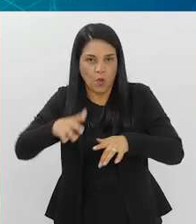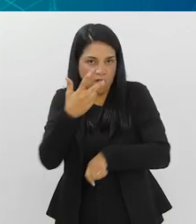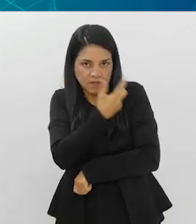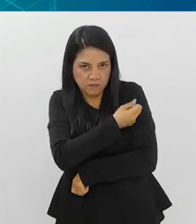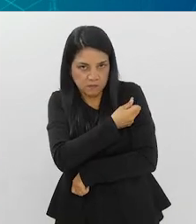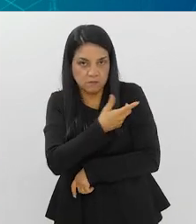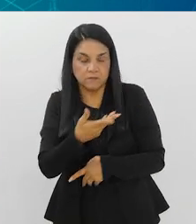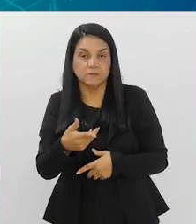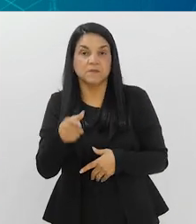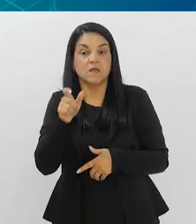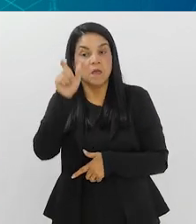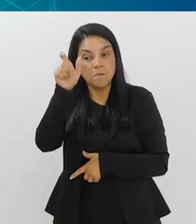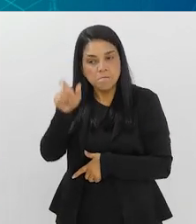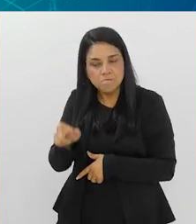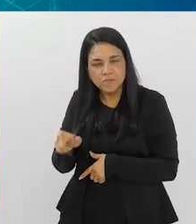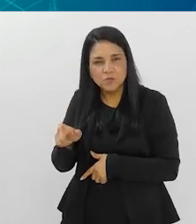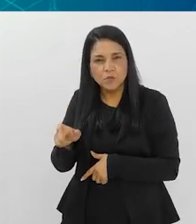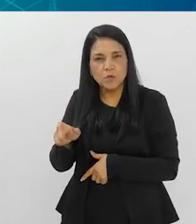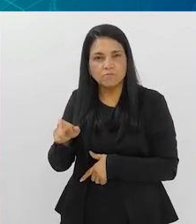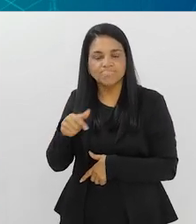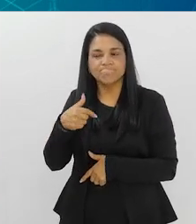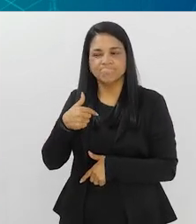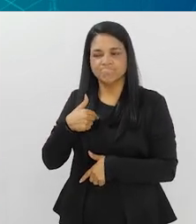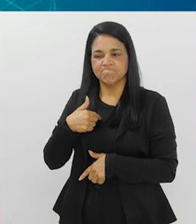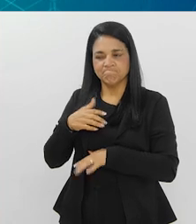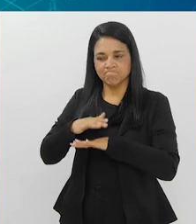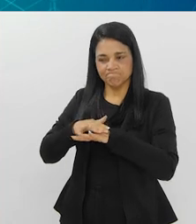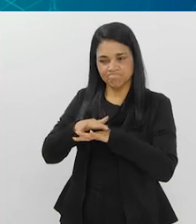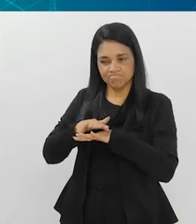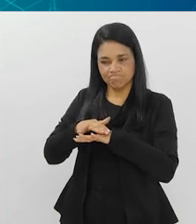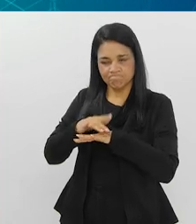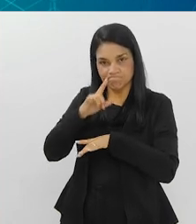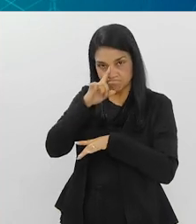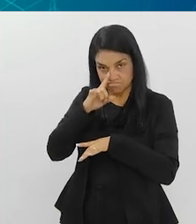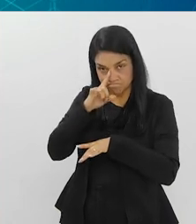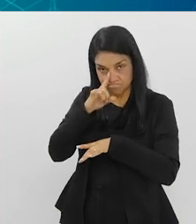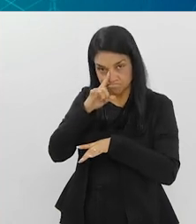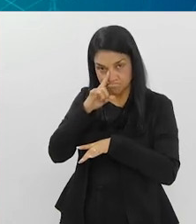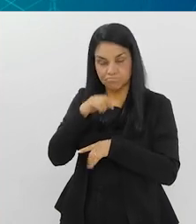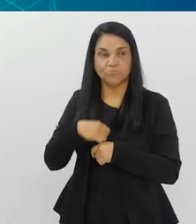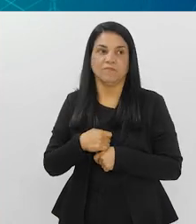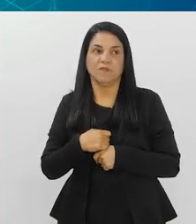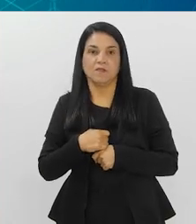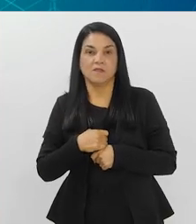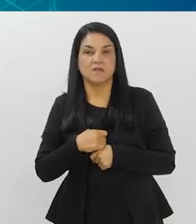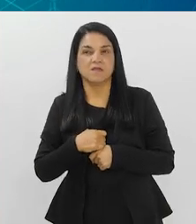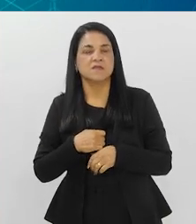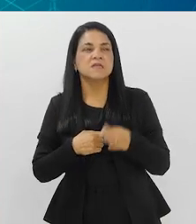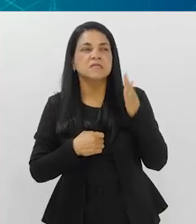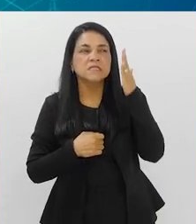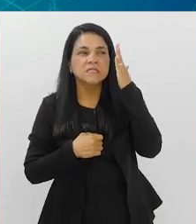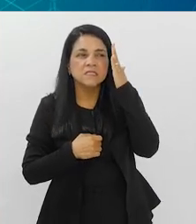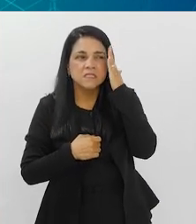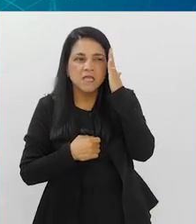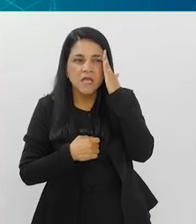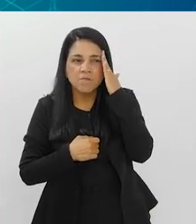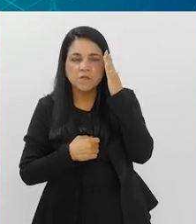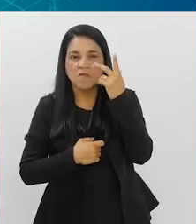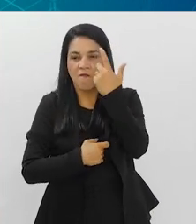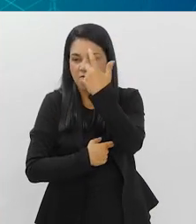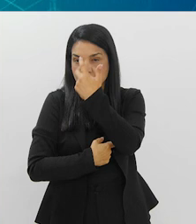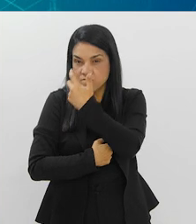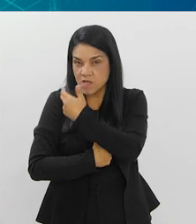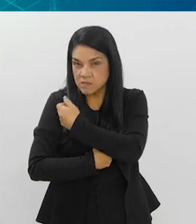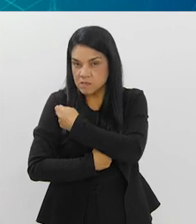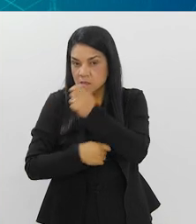se a pessoa se vê no risco para aquela doença e sabe que a